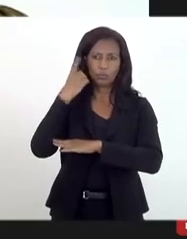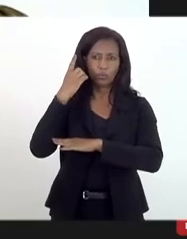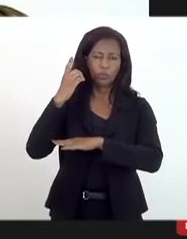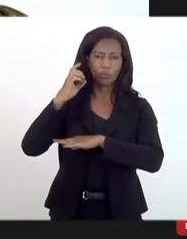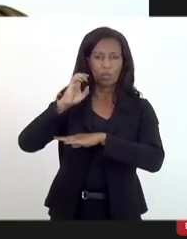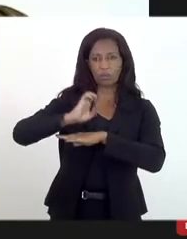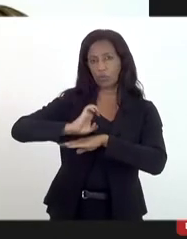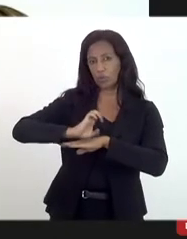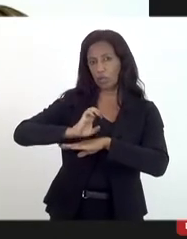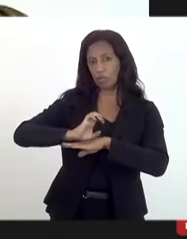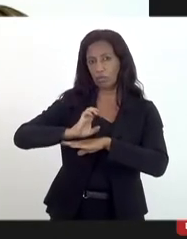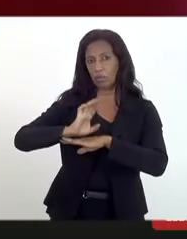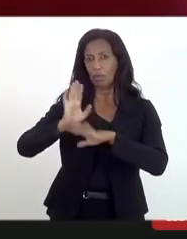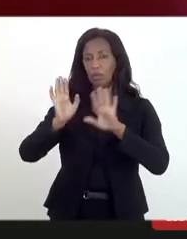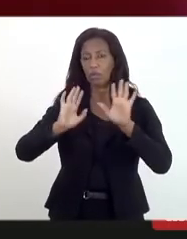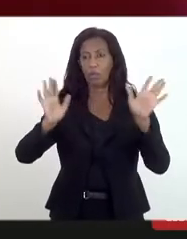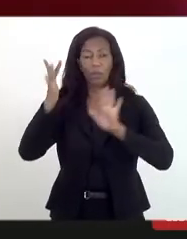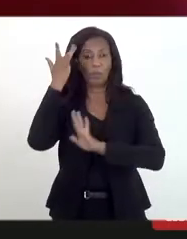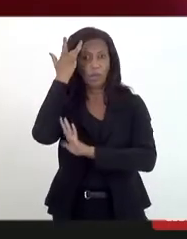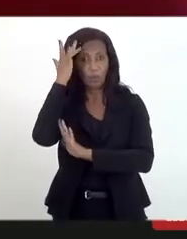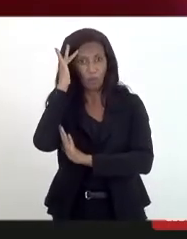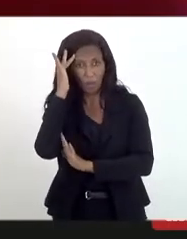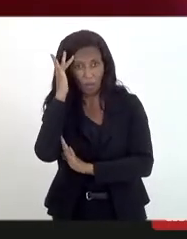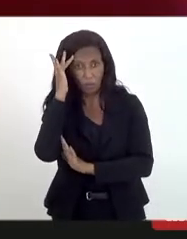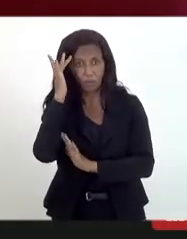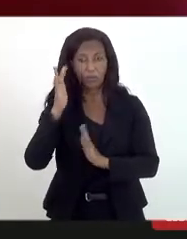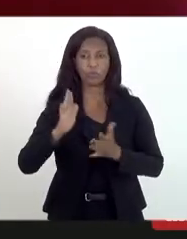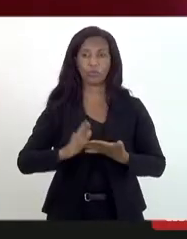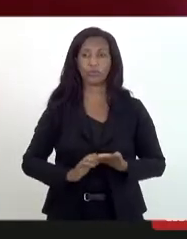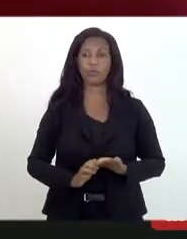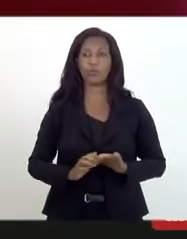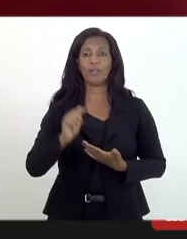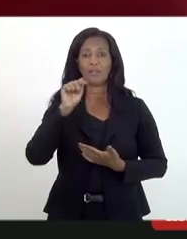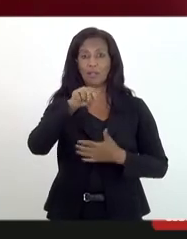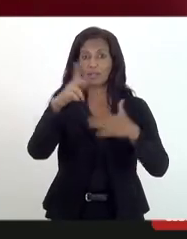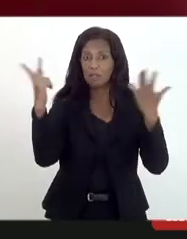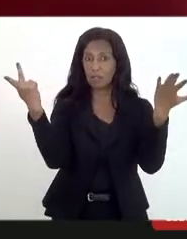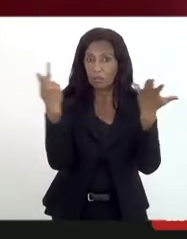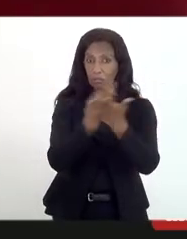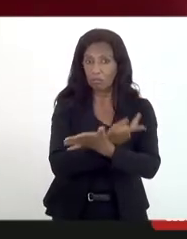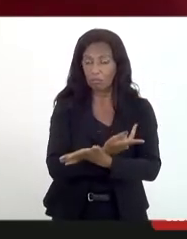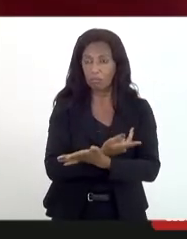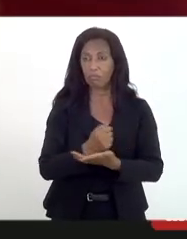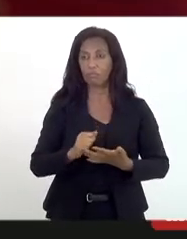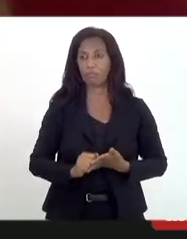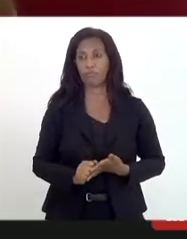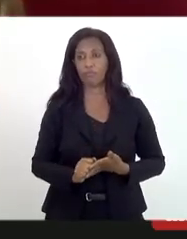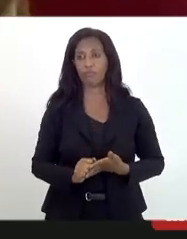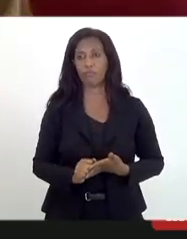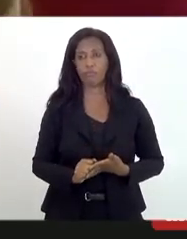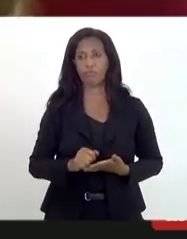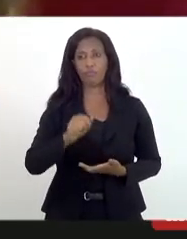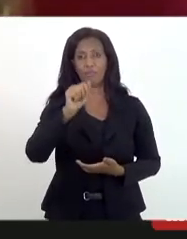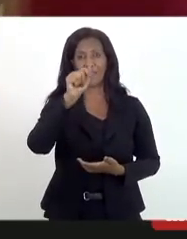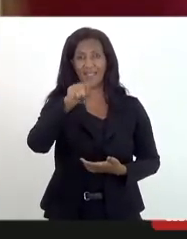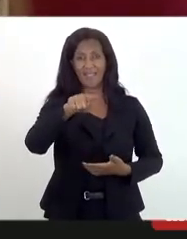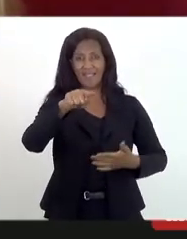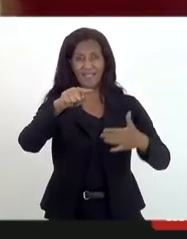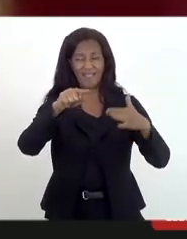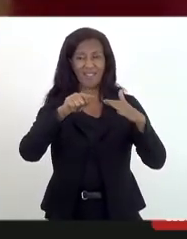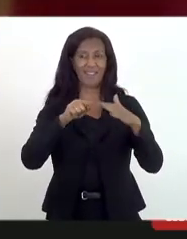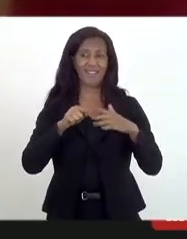não é nada disso. é porque eu acho que esse fato é o ápice